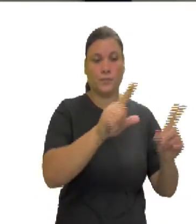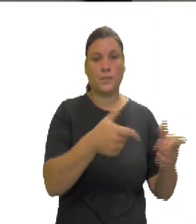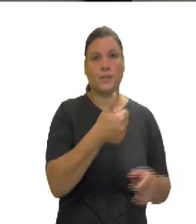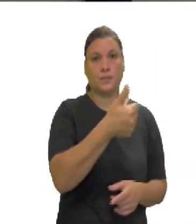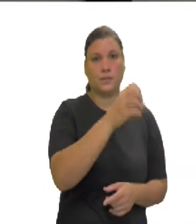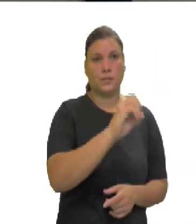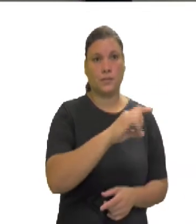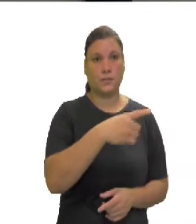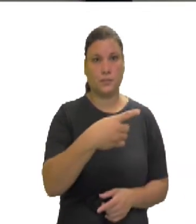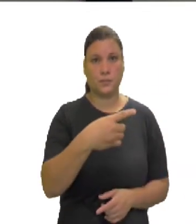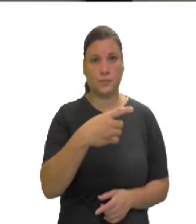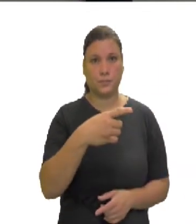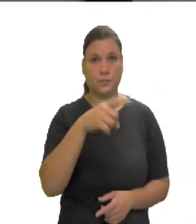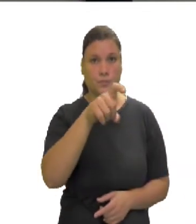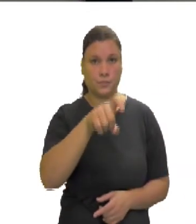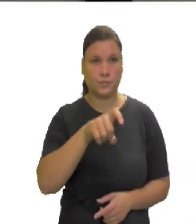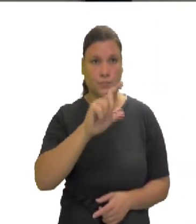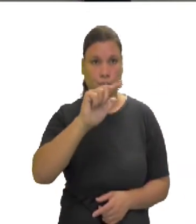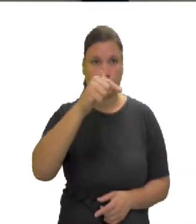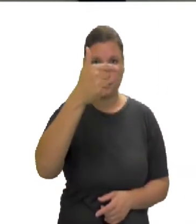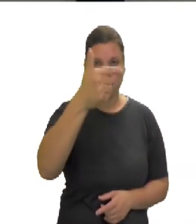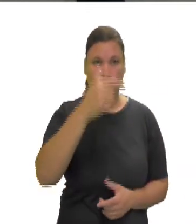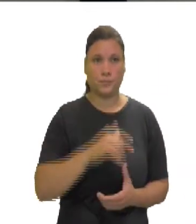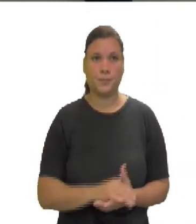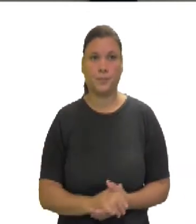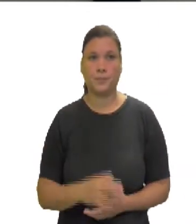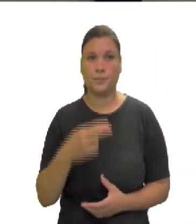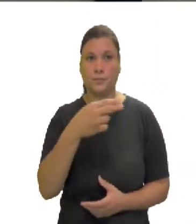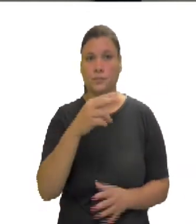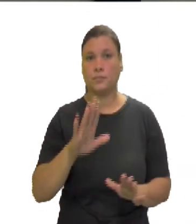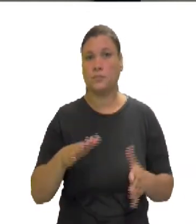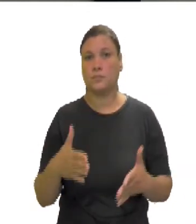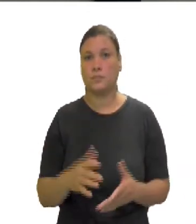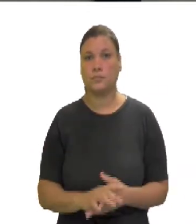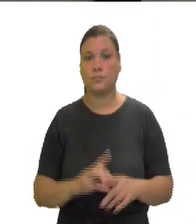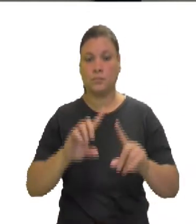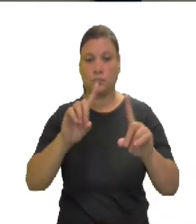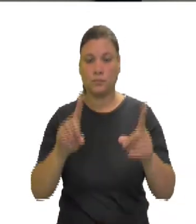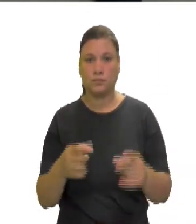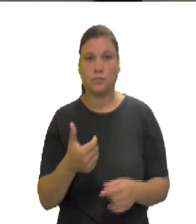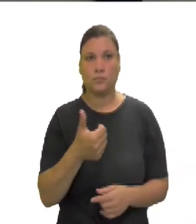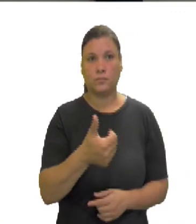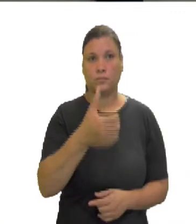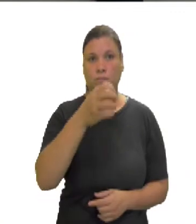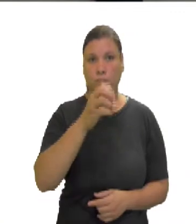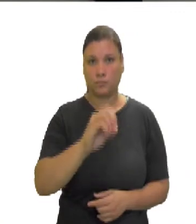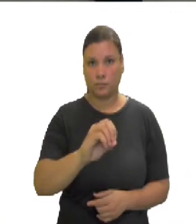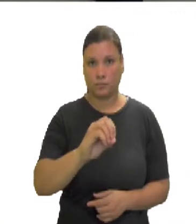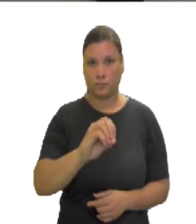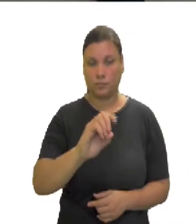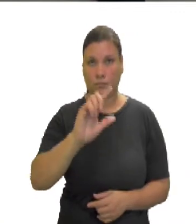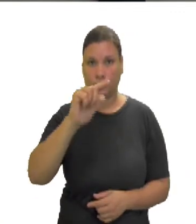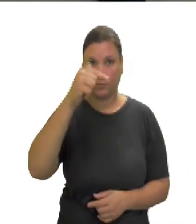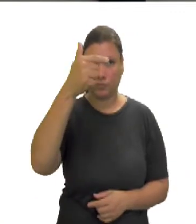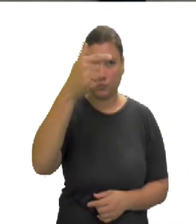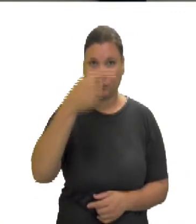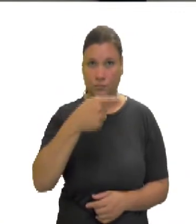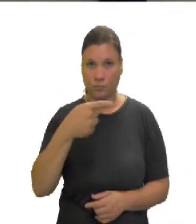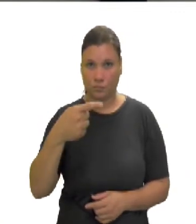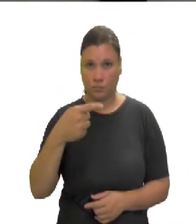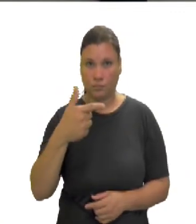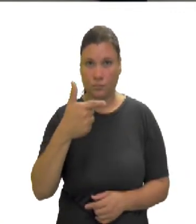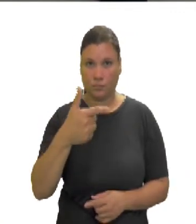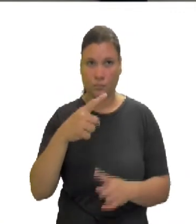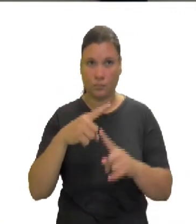Quadrado do primeiro termo, menos... Duas vezes o produto do primeiro termo